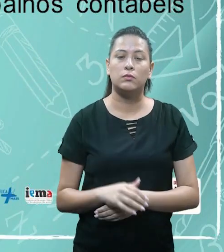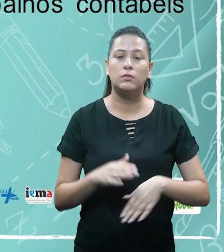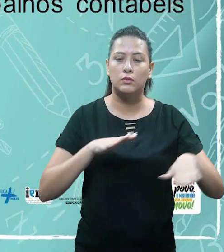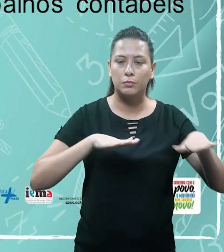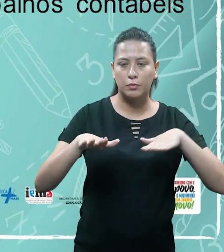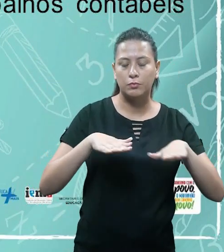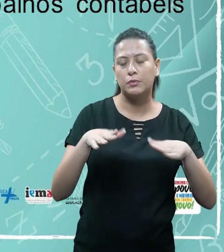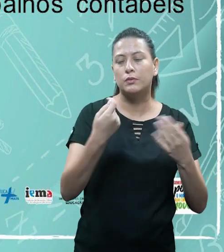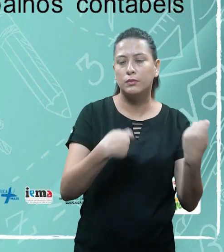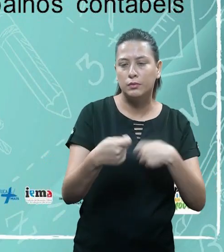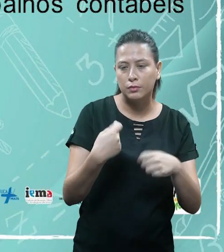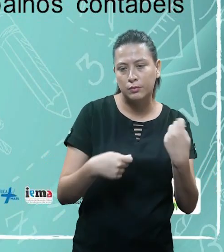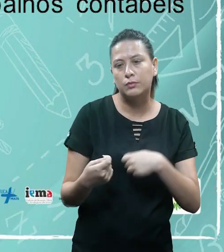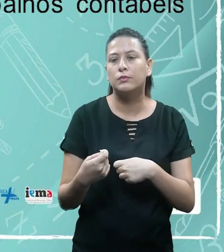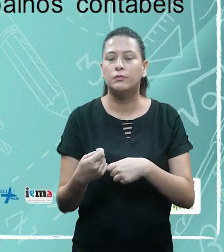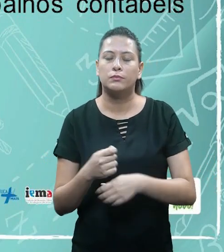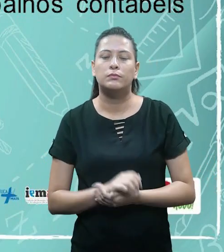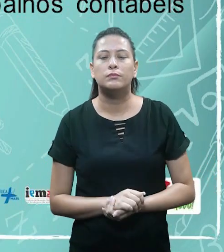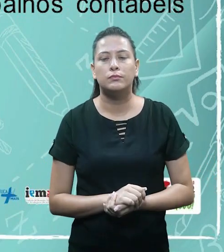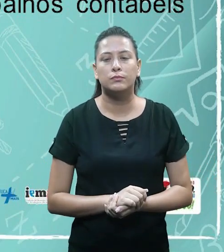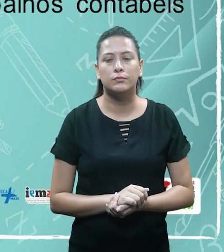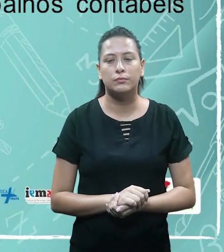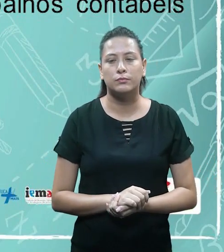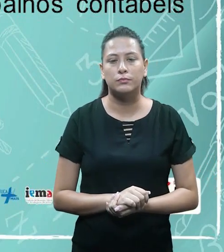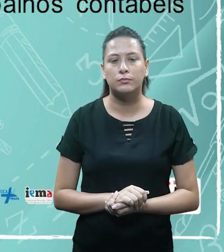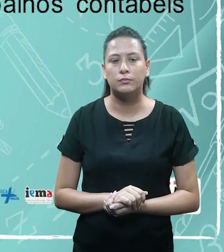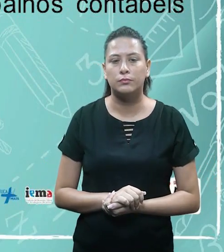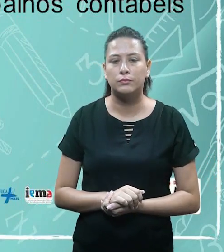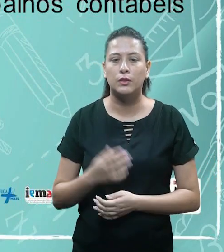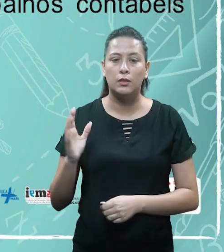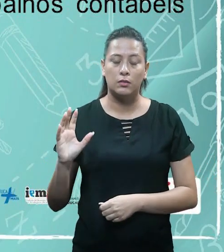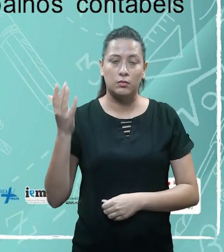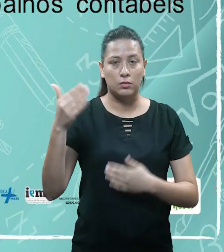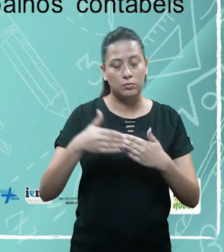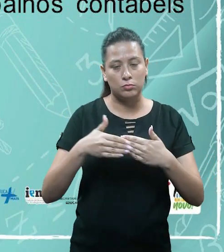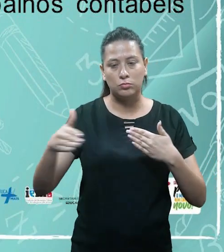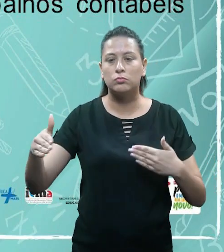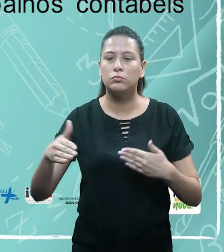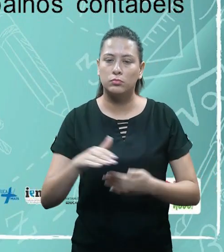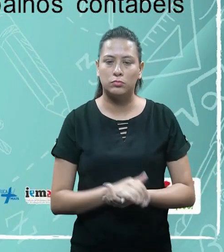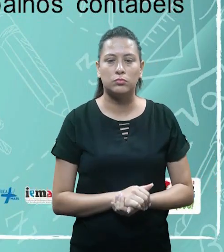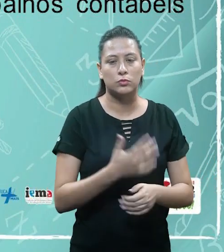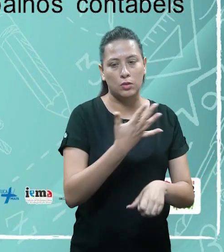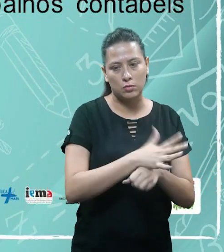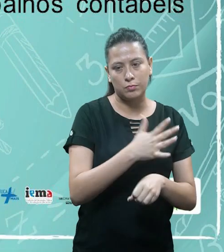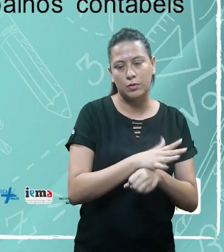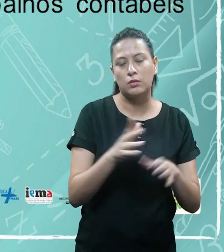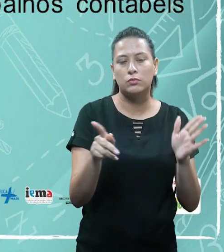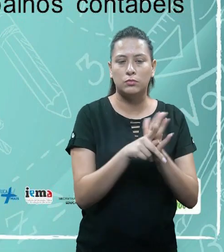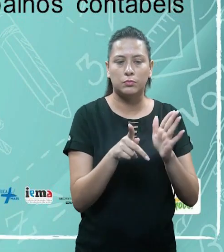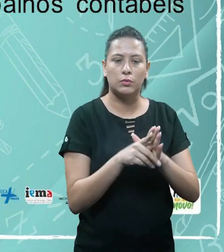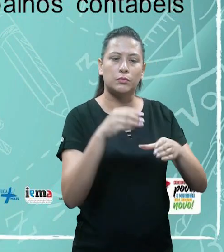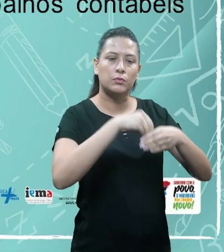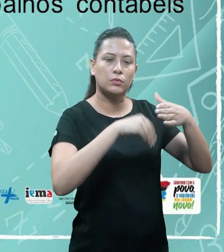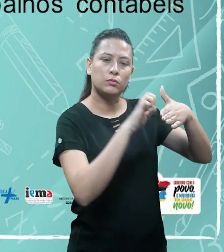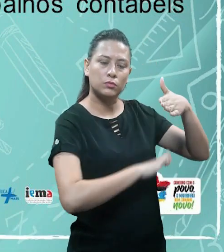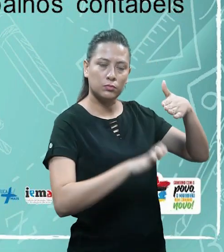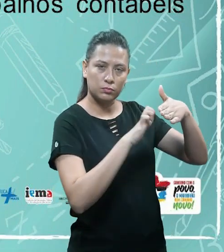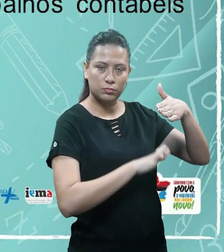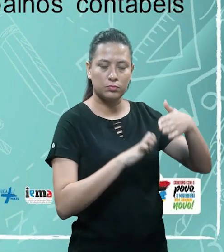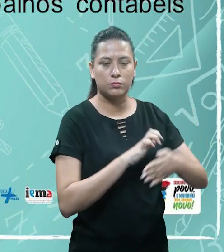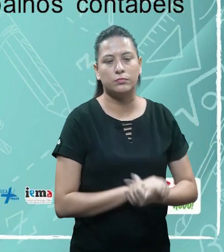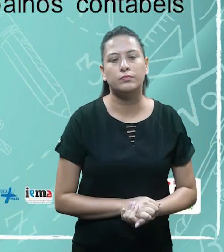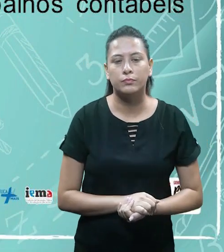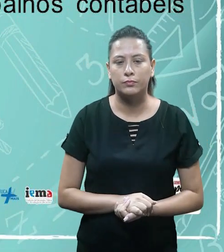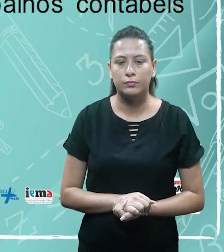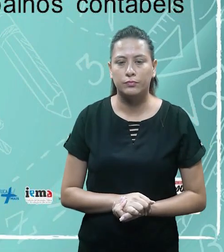movimentações econômicos e financeiros, tá? E acontece durante as atividades e operações de uma empresa. Portanto, o objetivo é